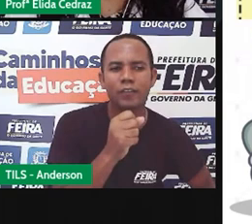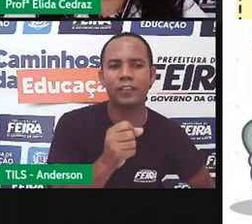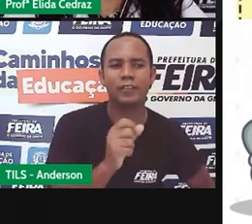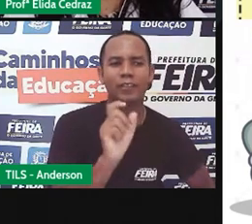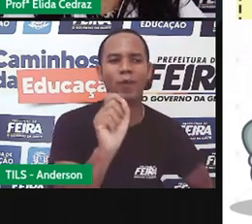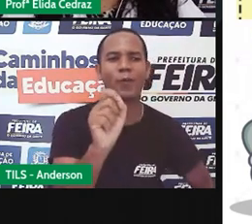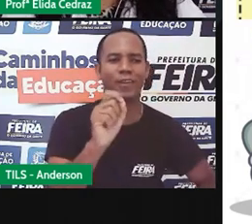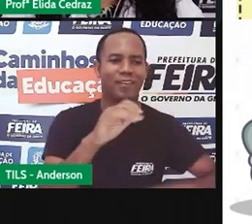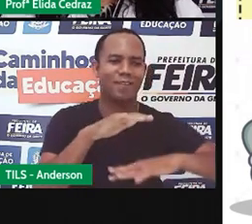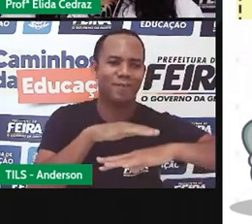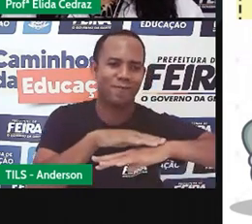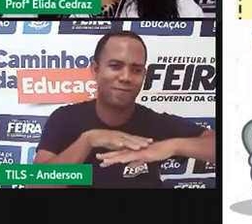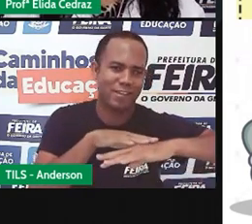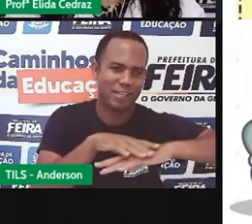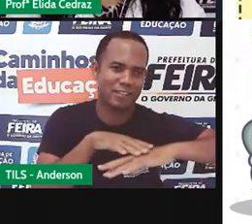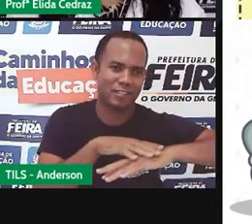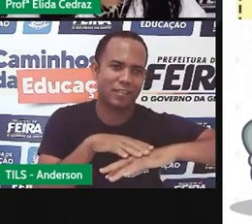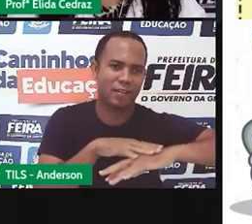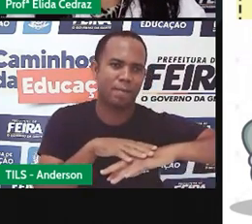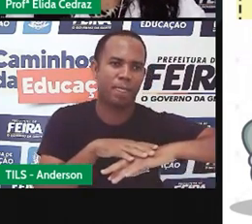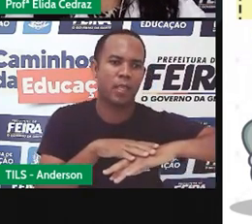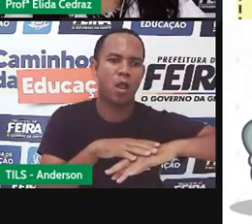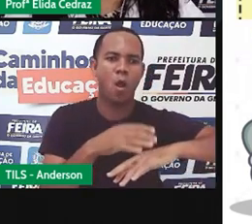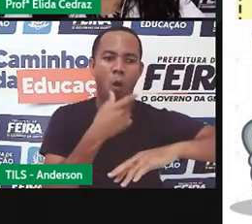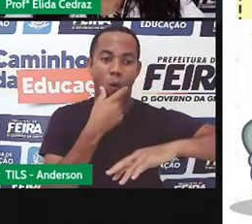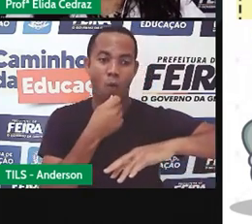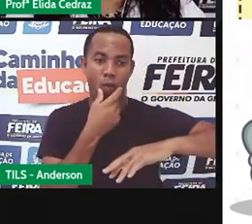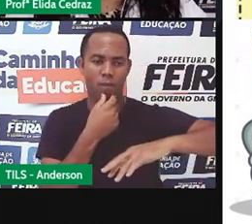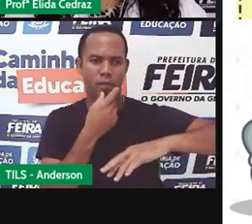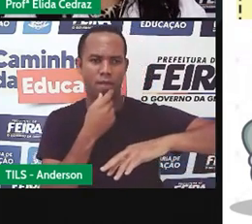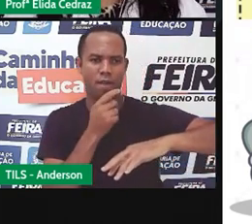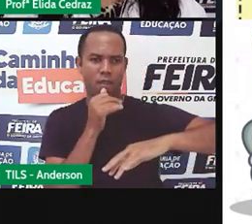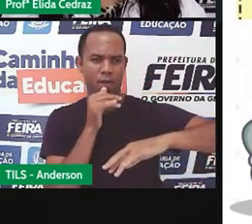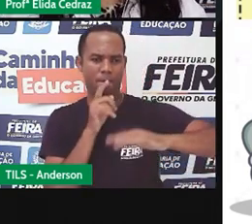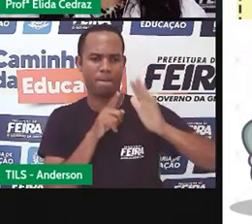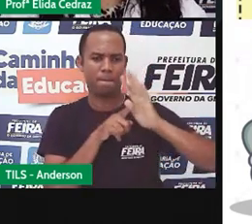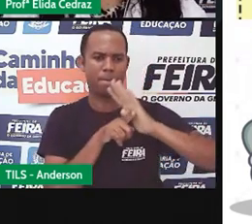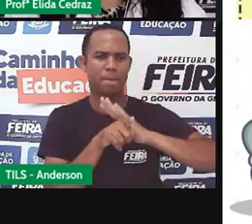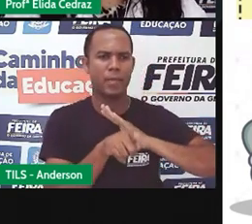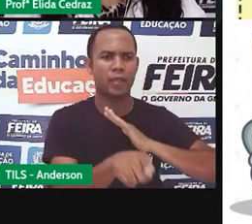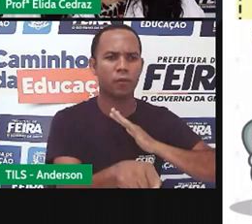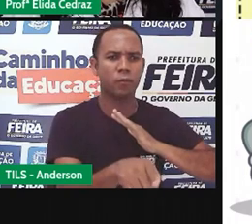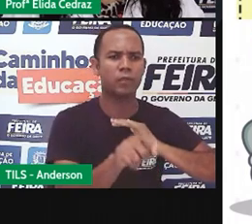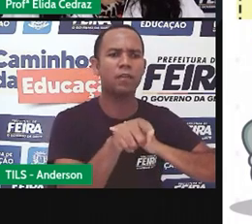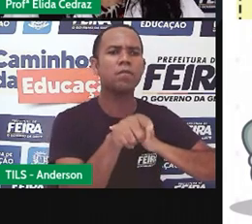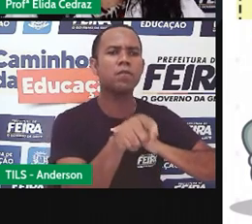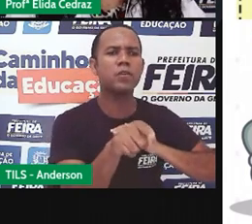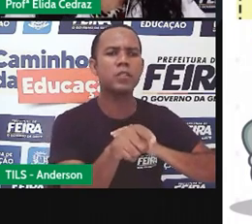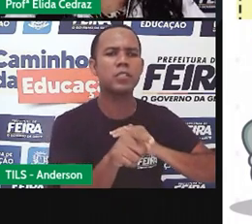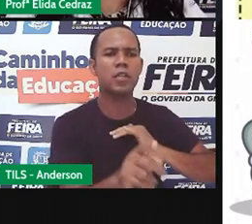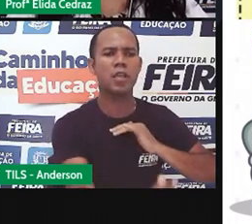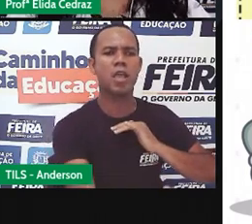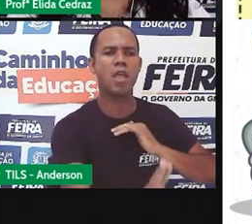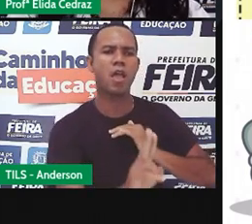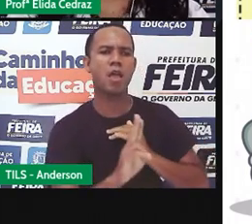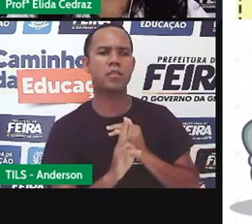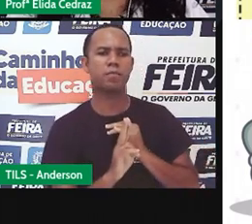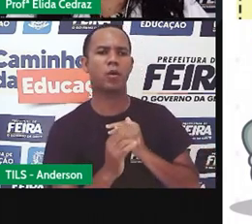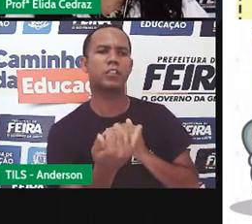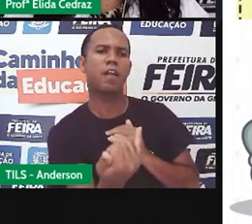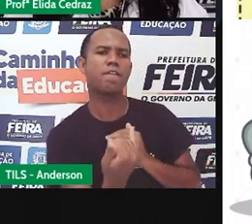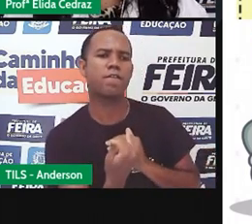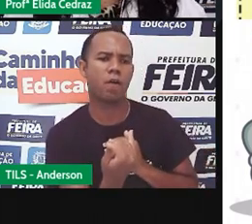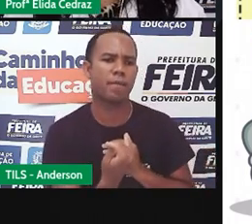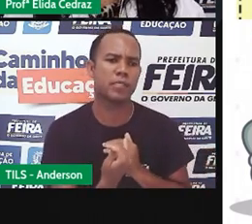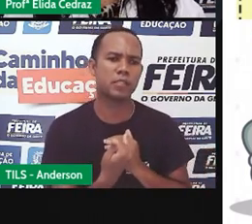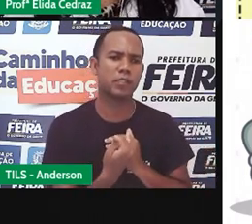conversa onde o entrevistador vai fazer perguntas para obter informações